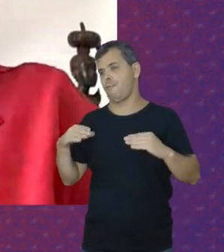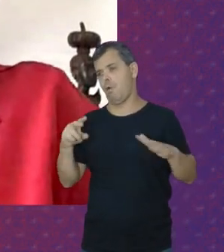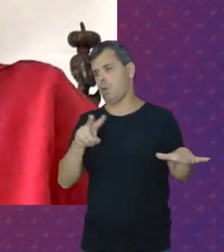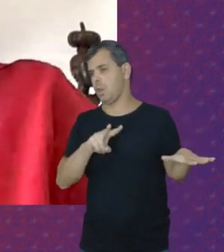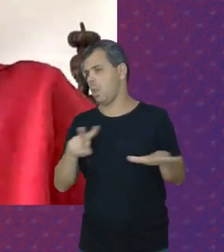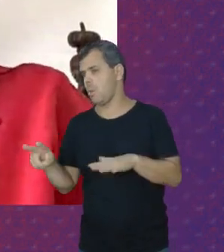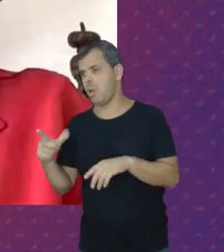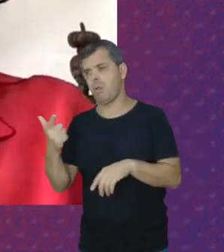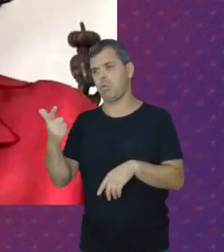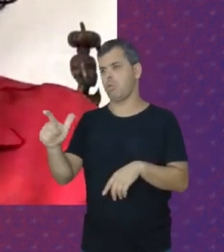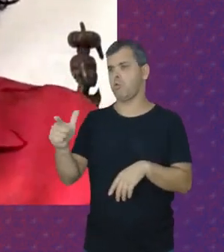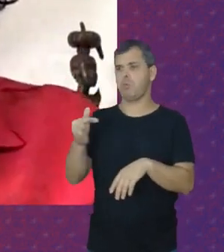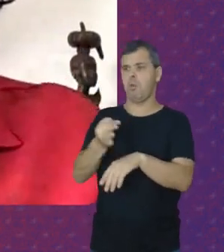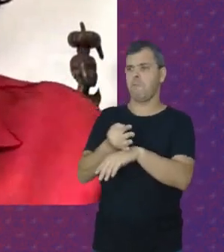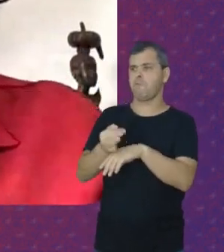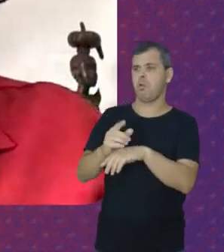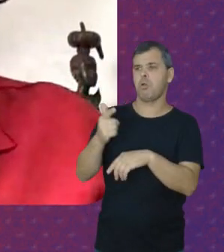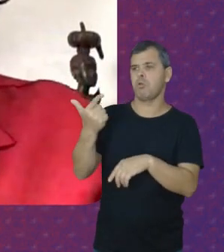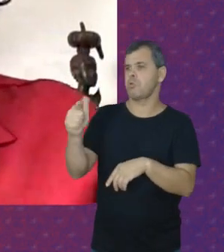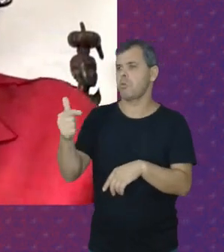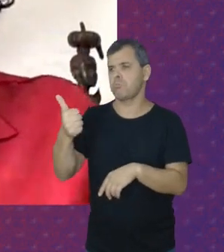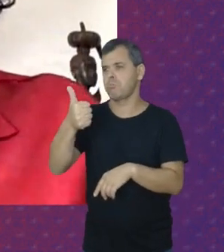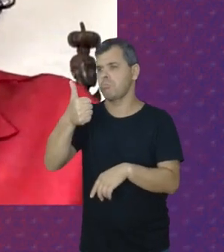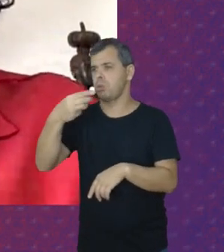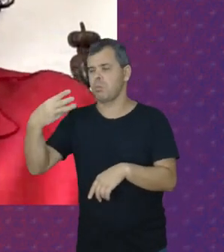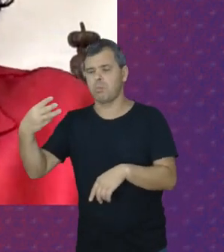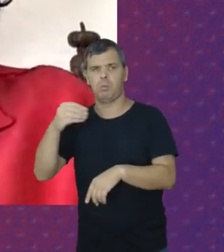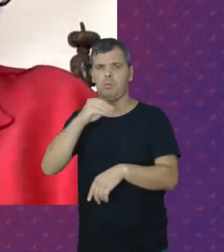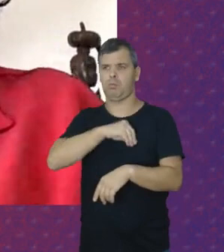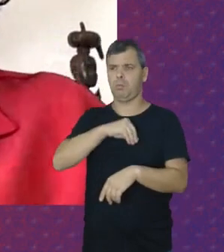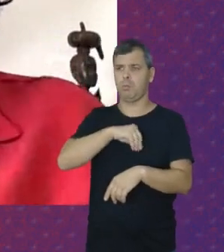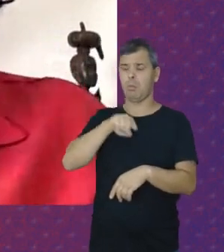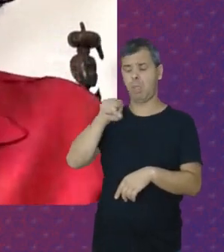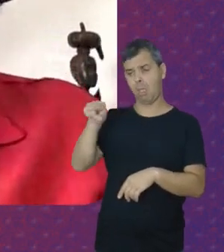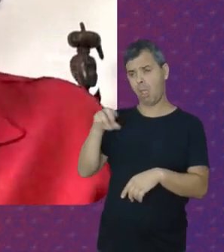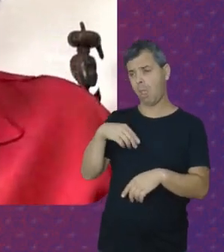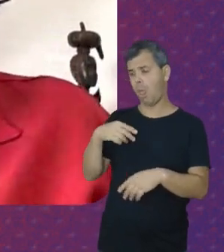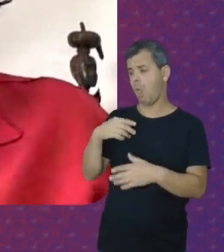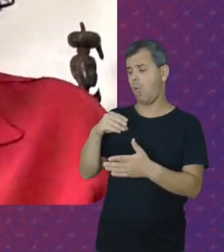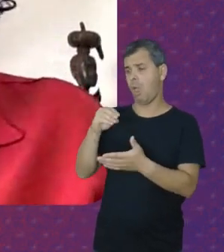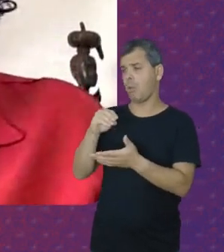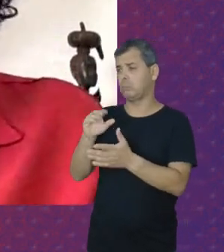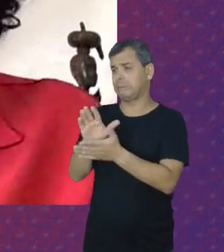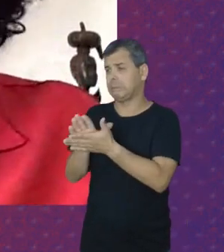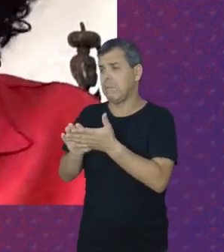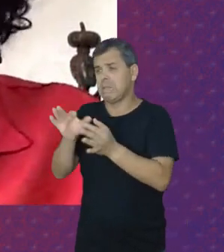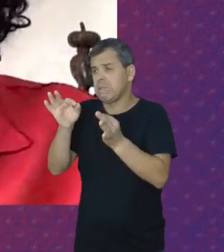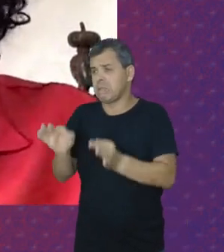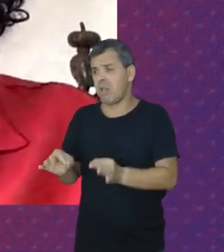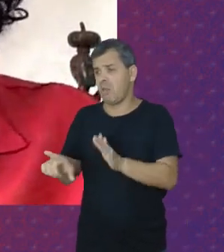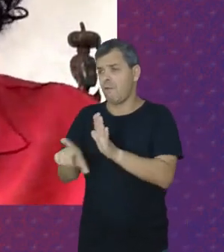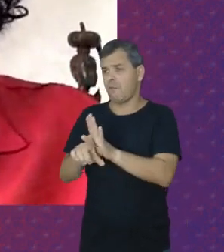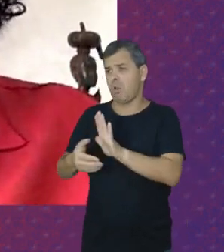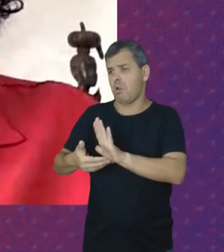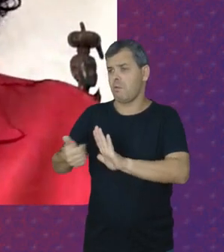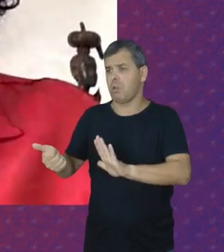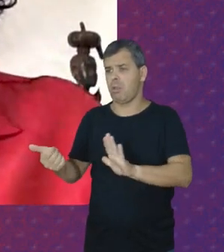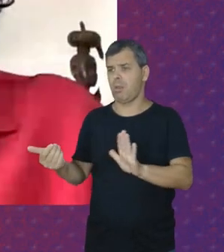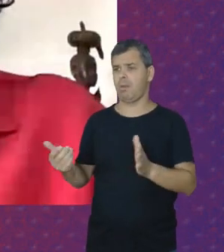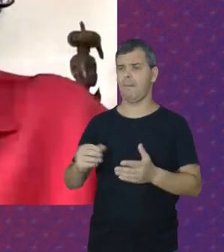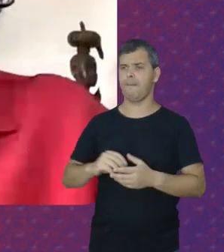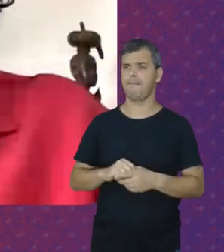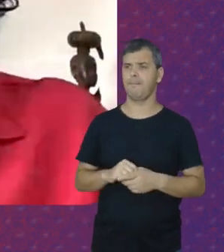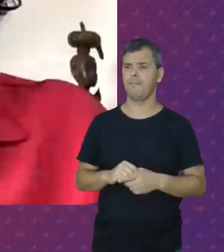Não tinha O décimo terceiro Salário Então Era irregular A situação Delas Enquanto Trabalhadoras